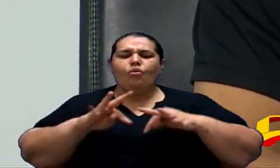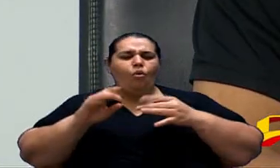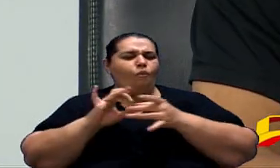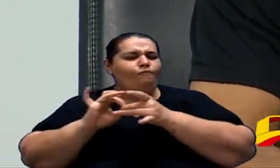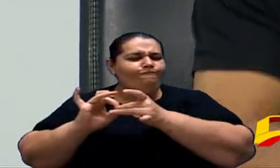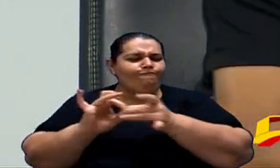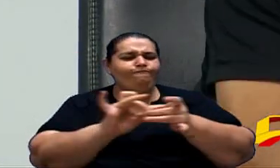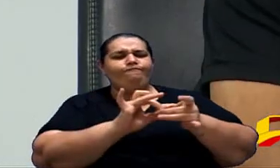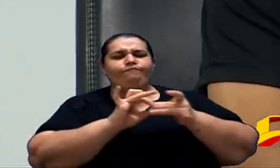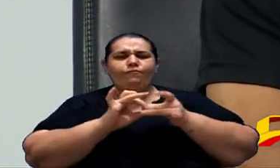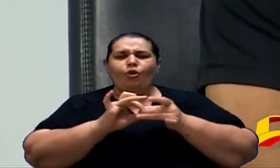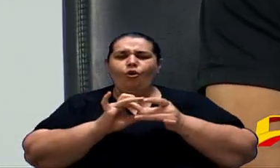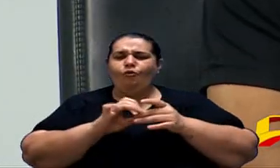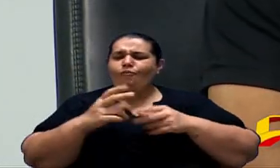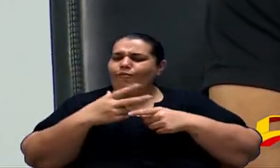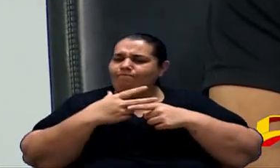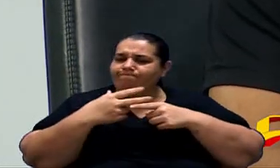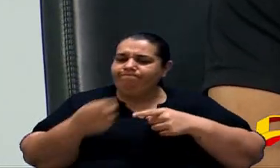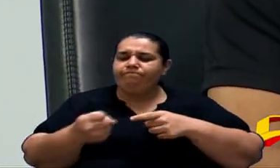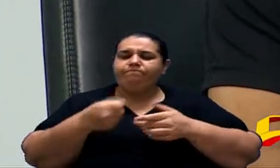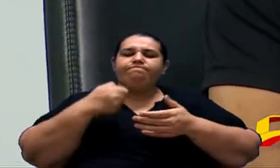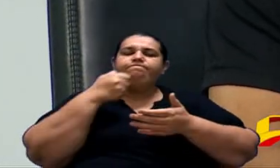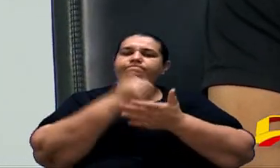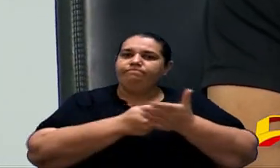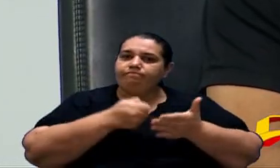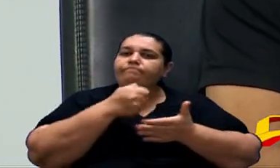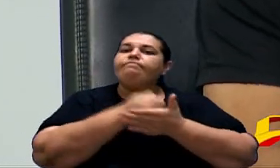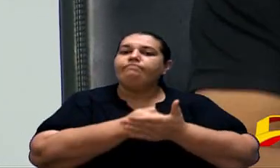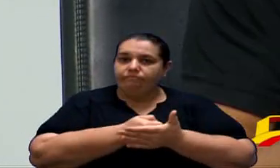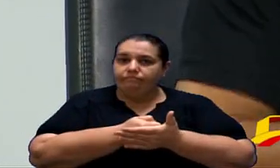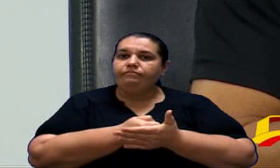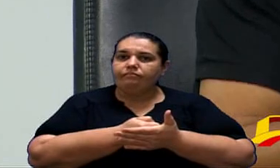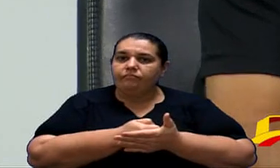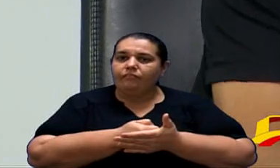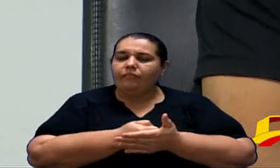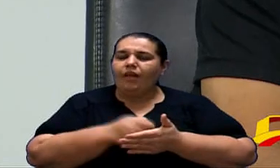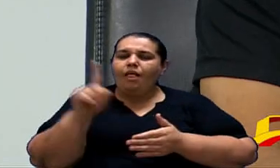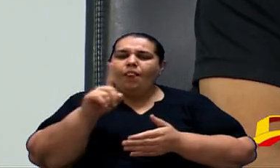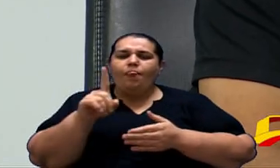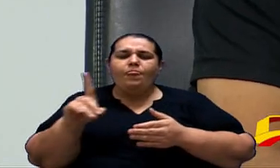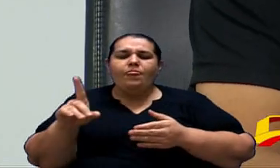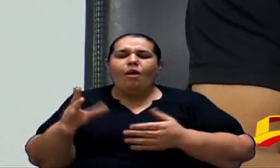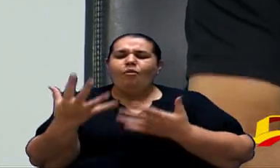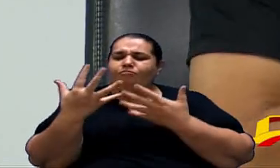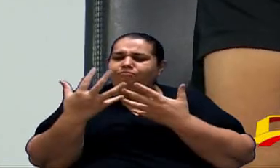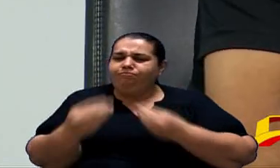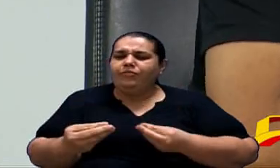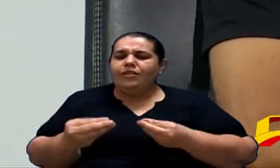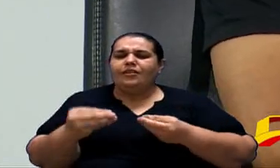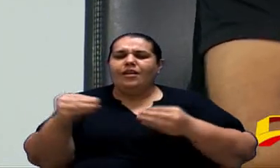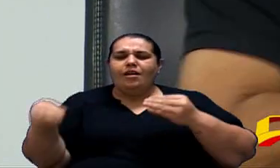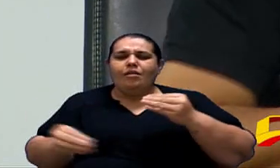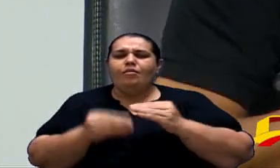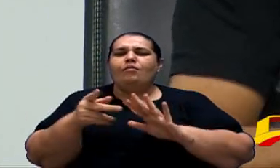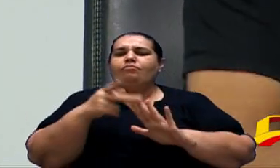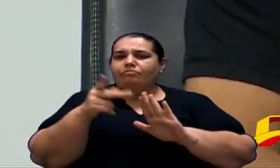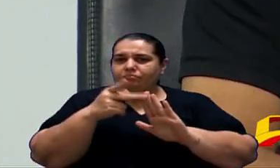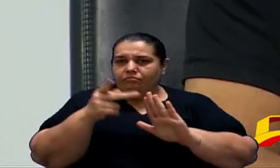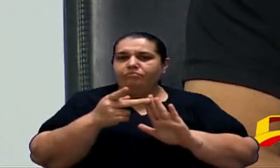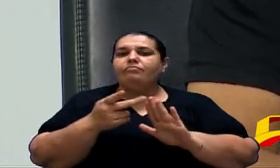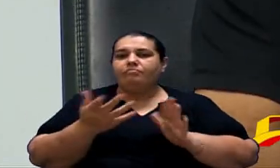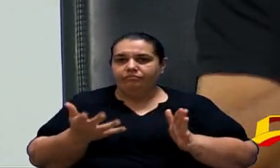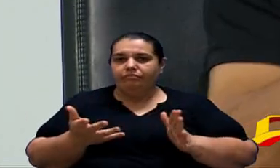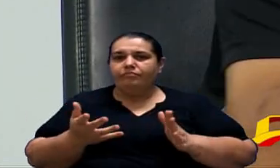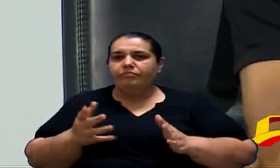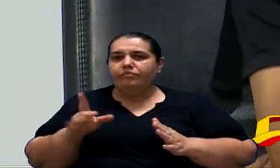se unir para vencer essa batalha para contribuir essa emenda desse infeliz deputado aqui